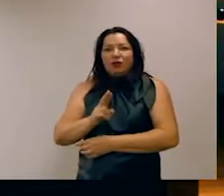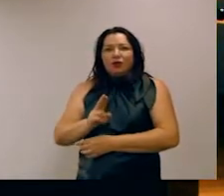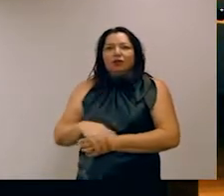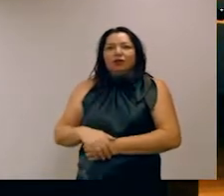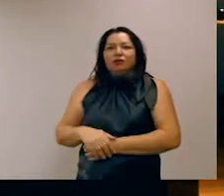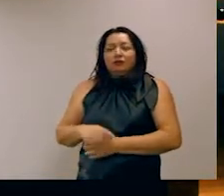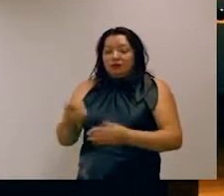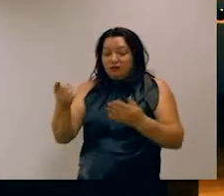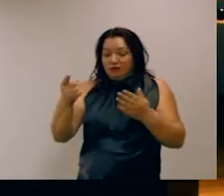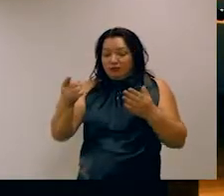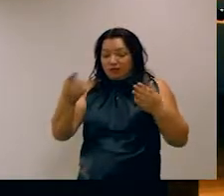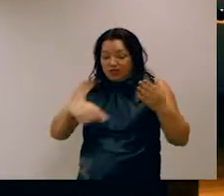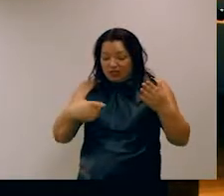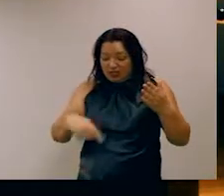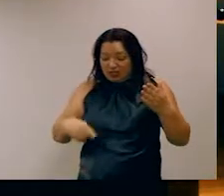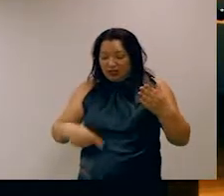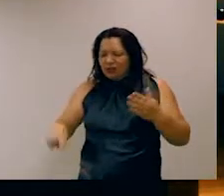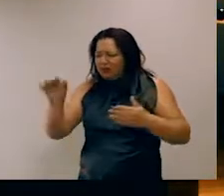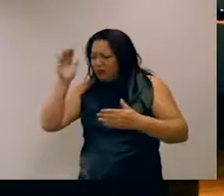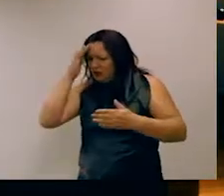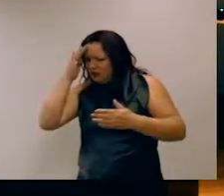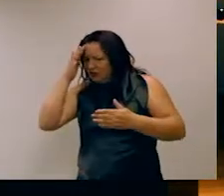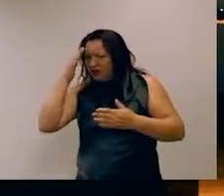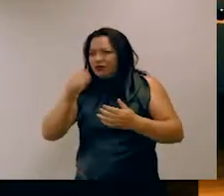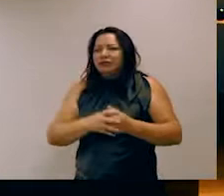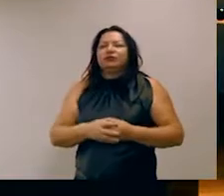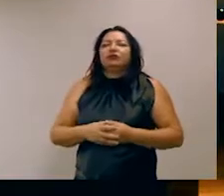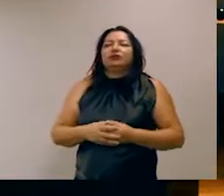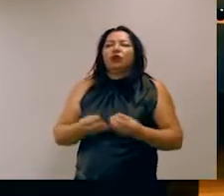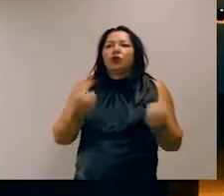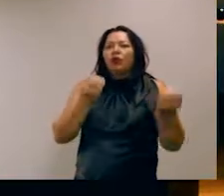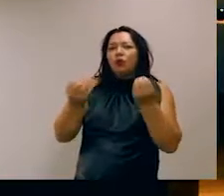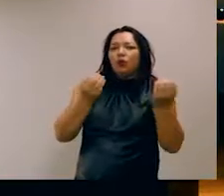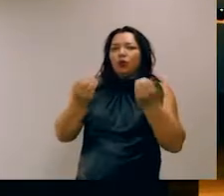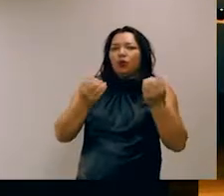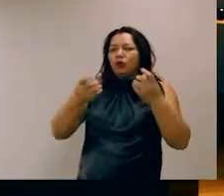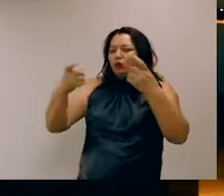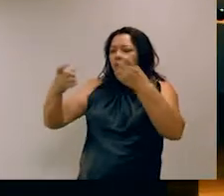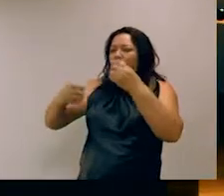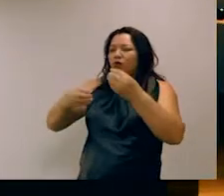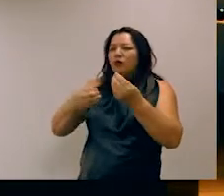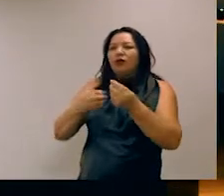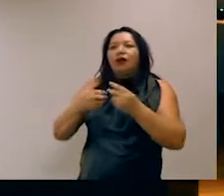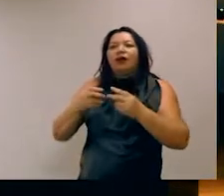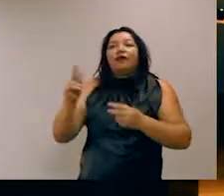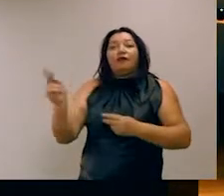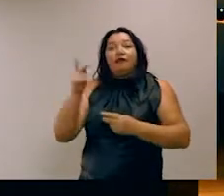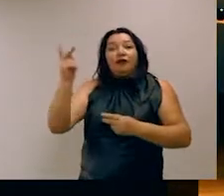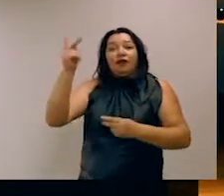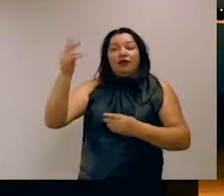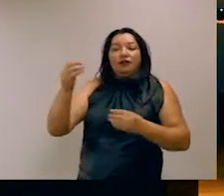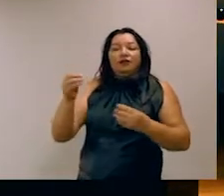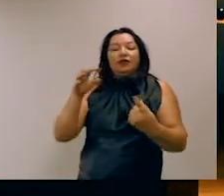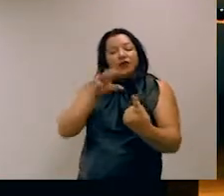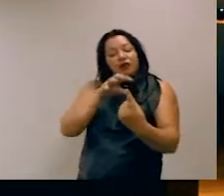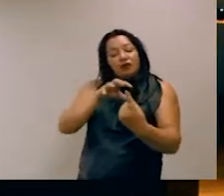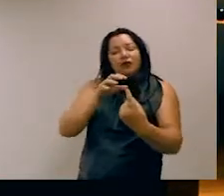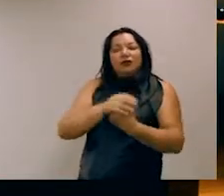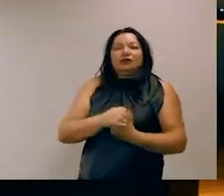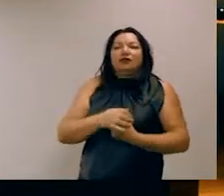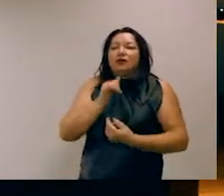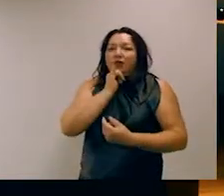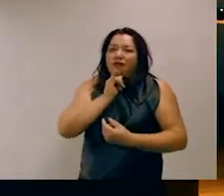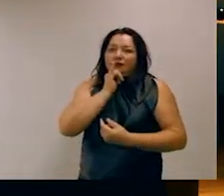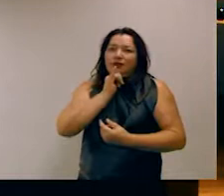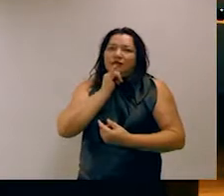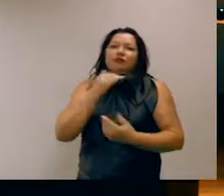acerto, você precisa ter uma compreensão de como essas diversas variáveis estão representadas. Isso aqui é só um exemplo específico ecológico, mas